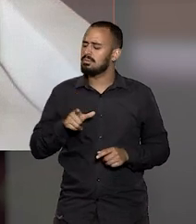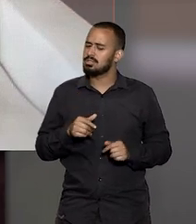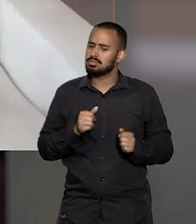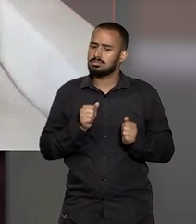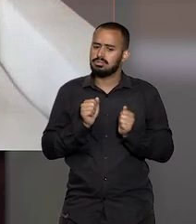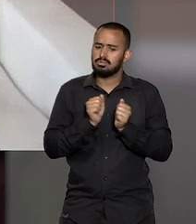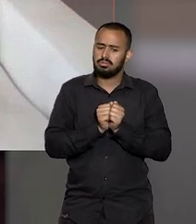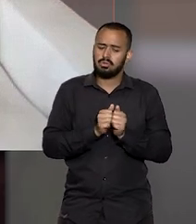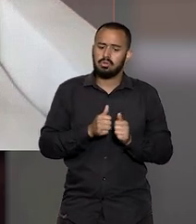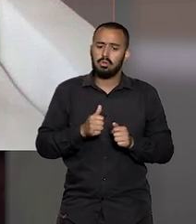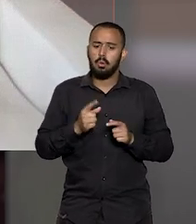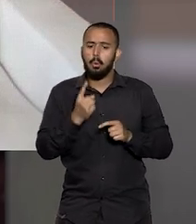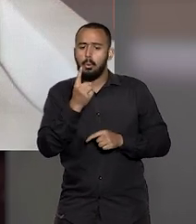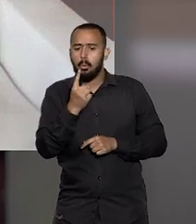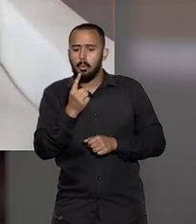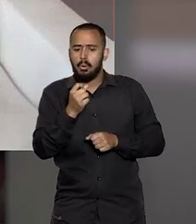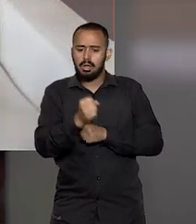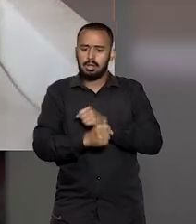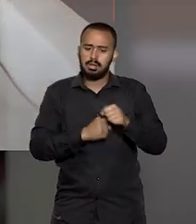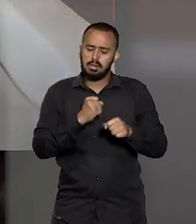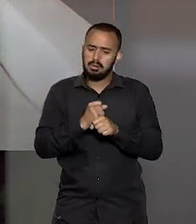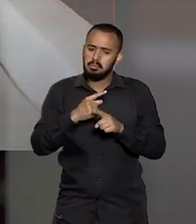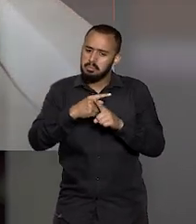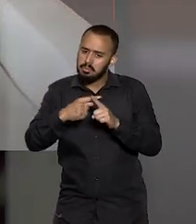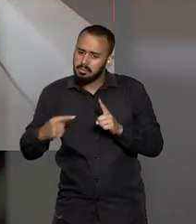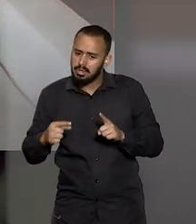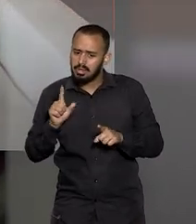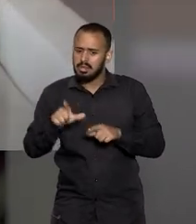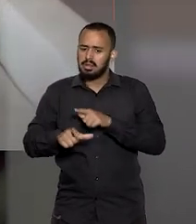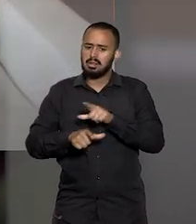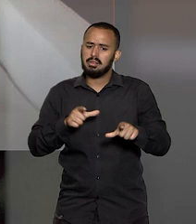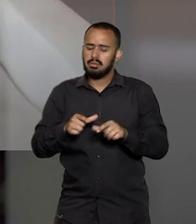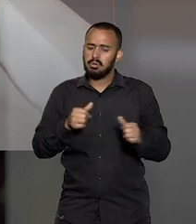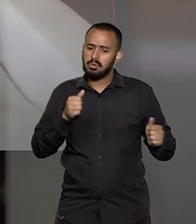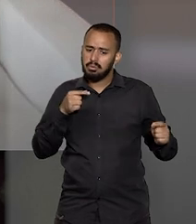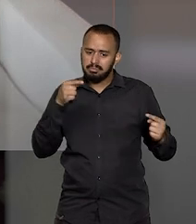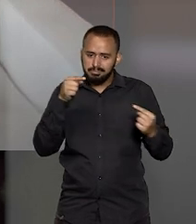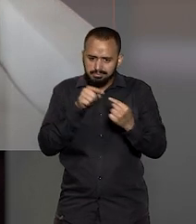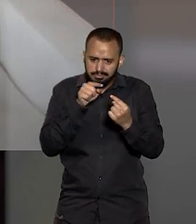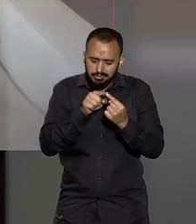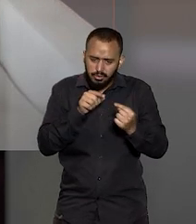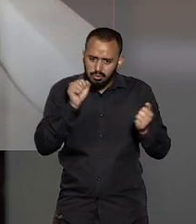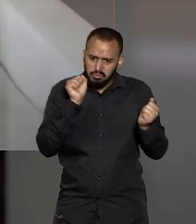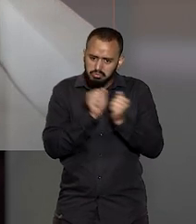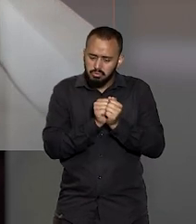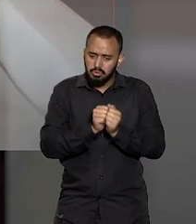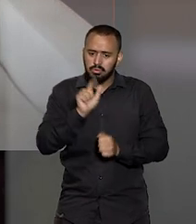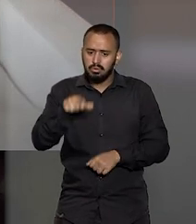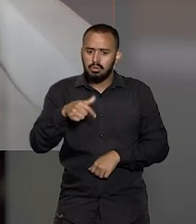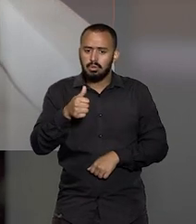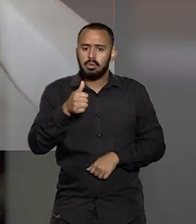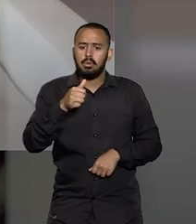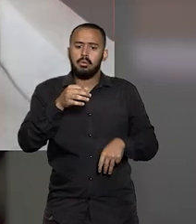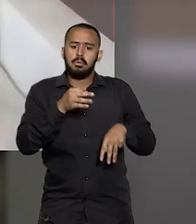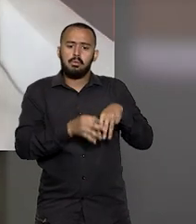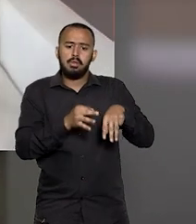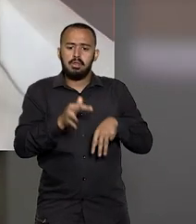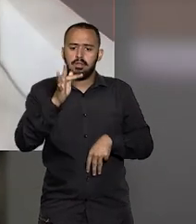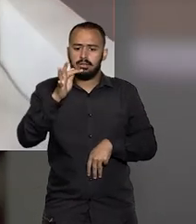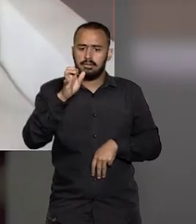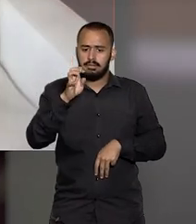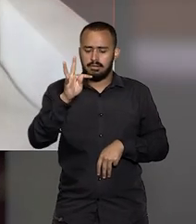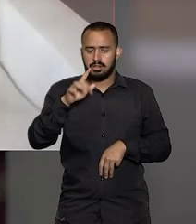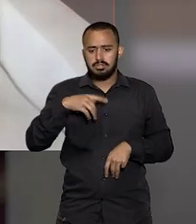do meu período inicial aqui no Superior Tribunal de Justiça trabalhando diretamente com o ministro Fischer. Então eu via